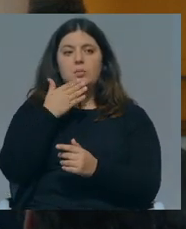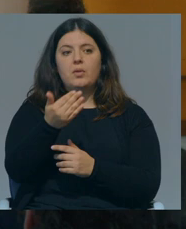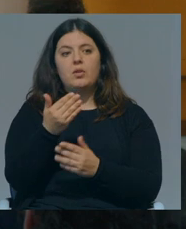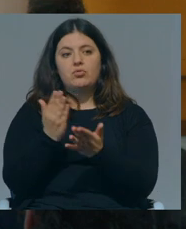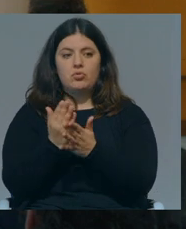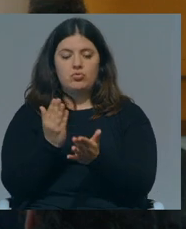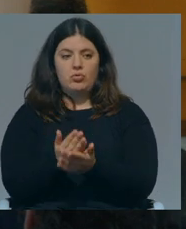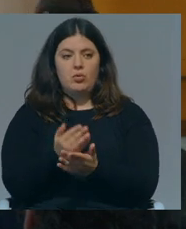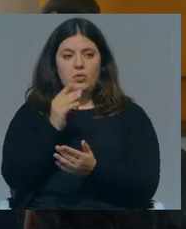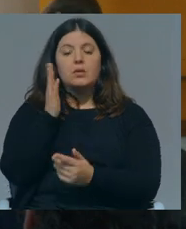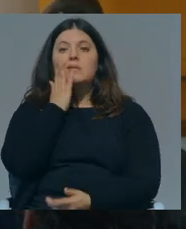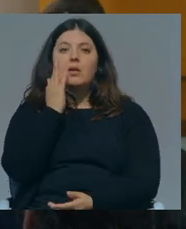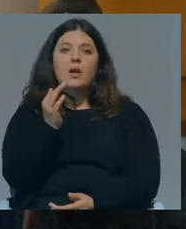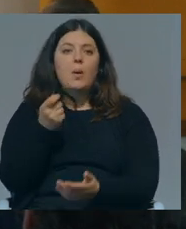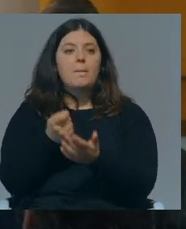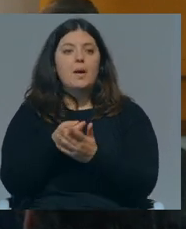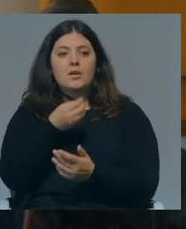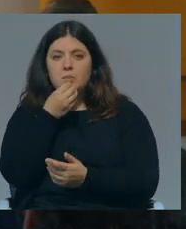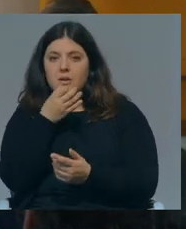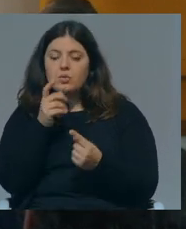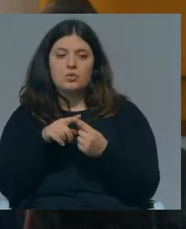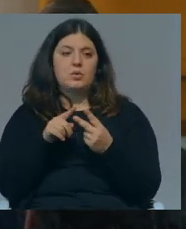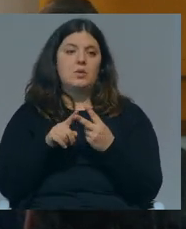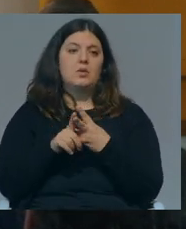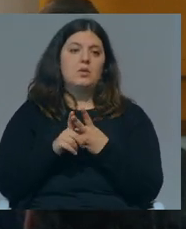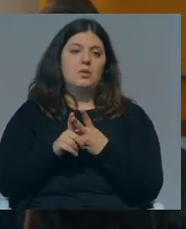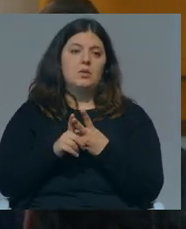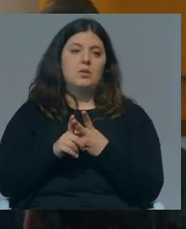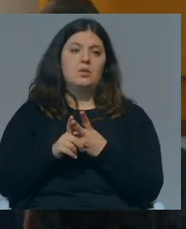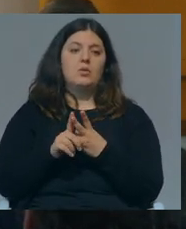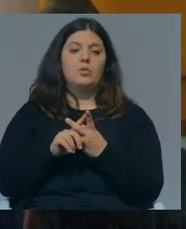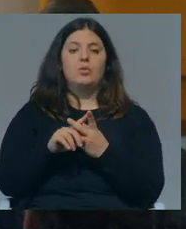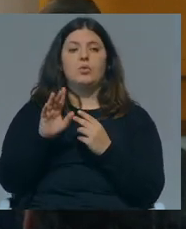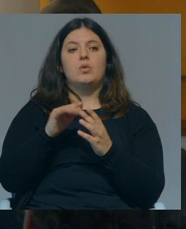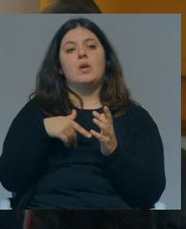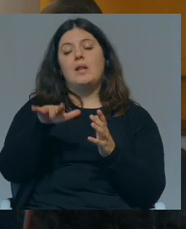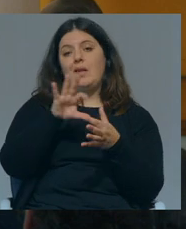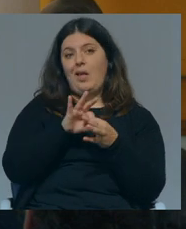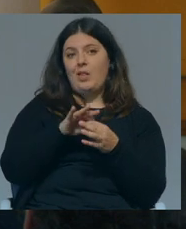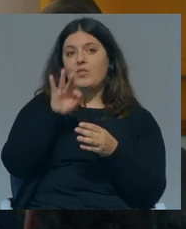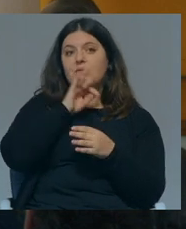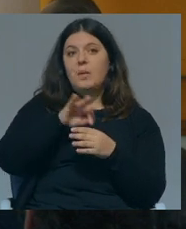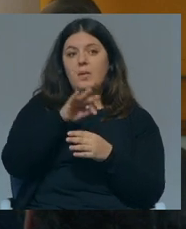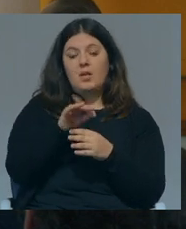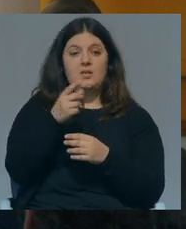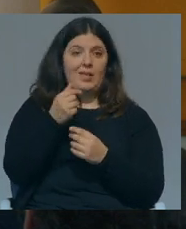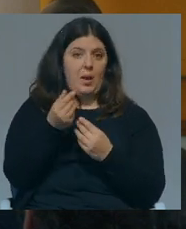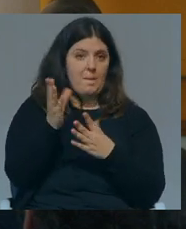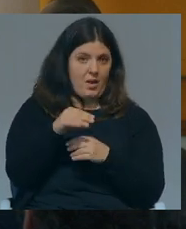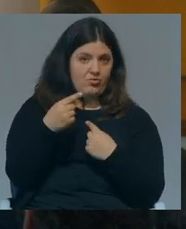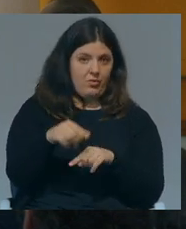escola, portanto, na tentativa de pagar explicações e que no universo das famílias com mais rendimentos